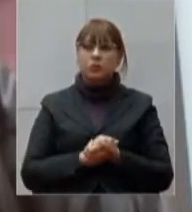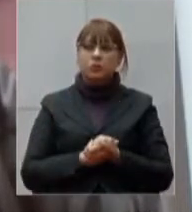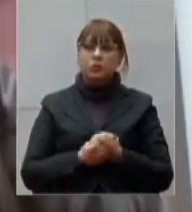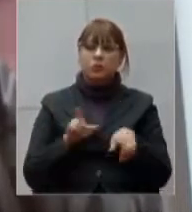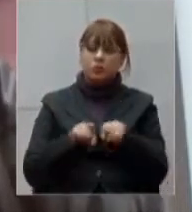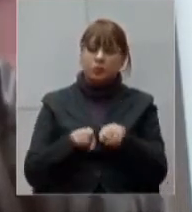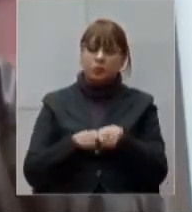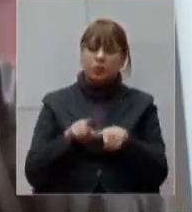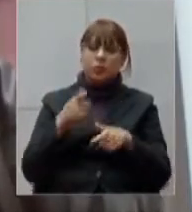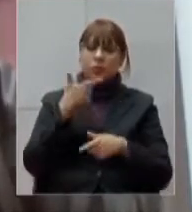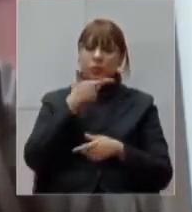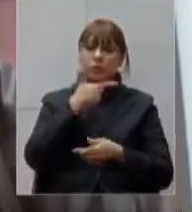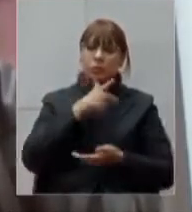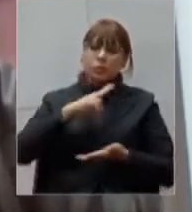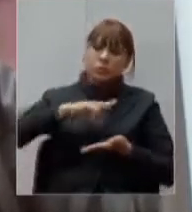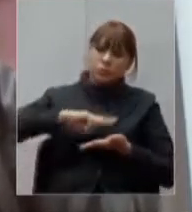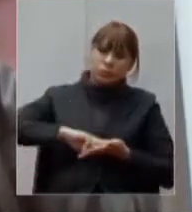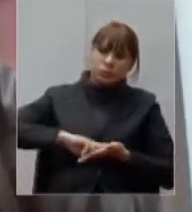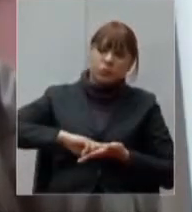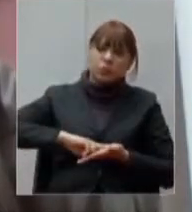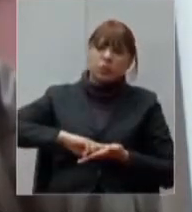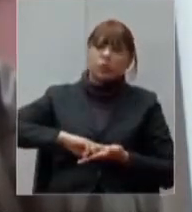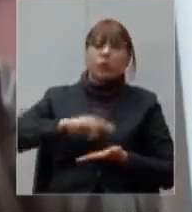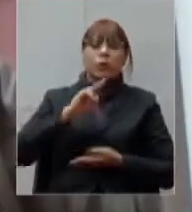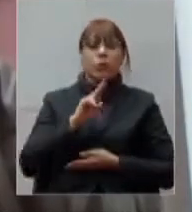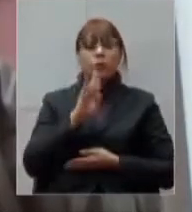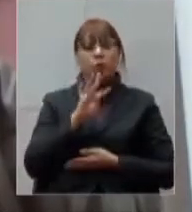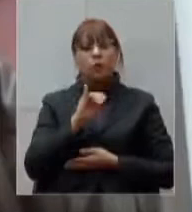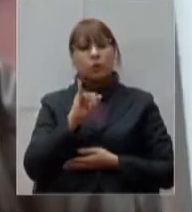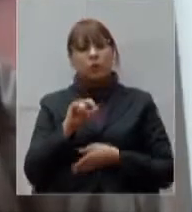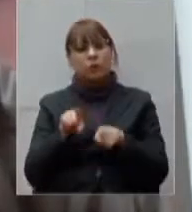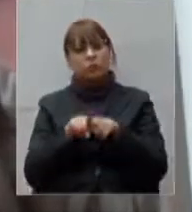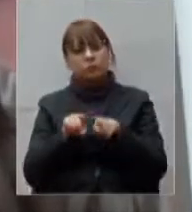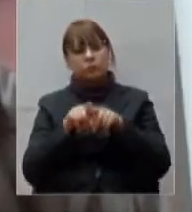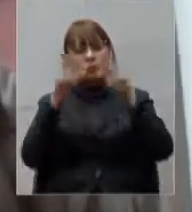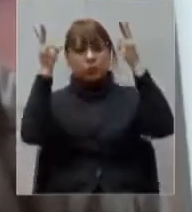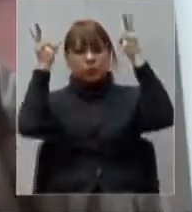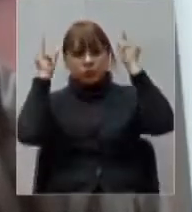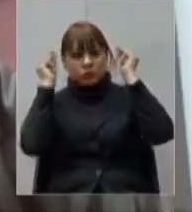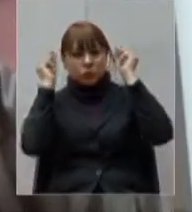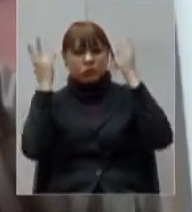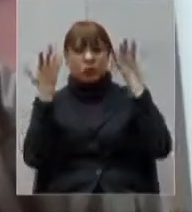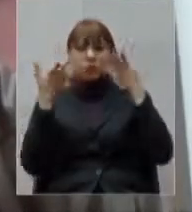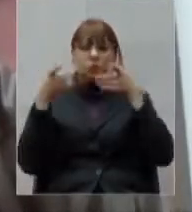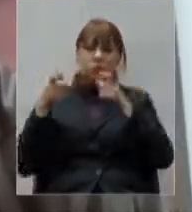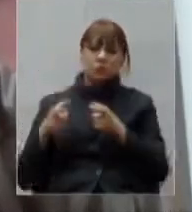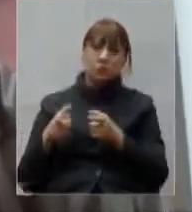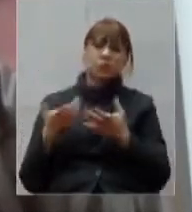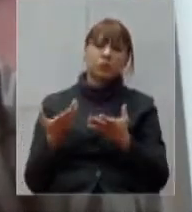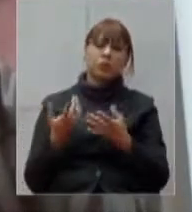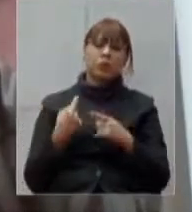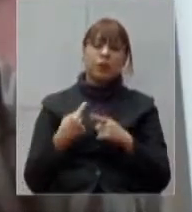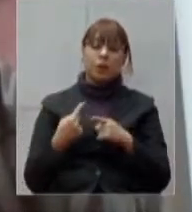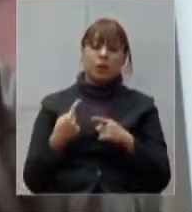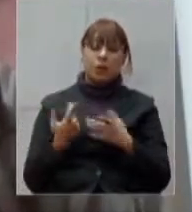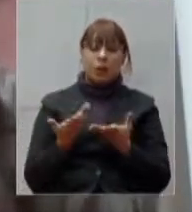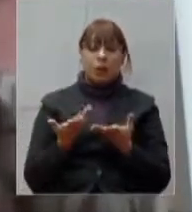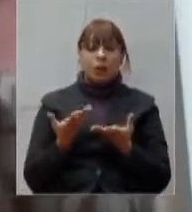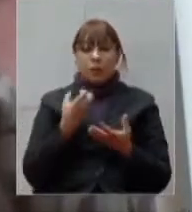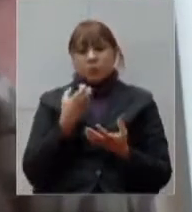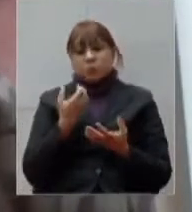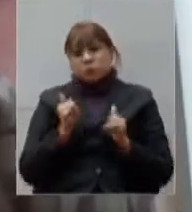no setor público, de UTIs e enfermarias, o que nos iam dando um certo conforto.